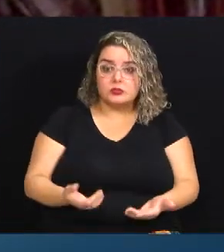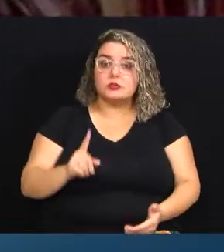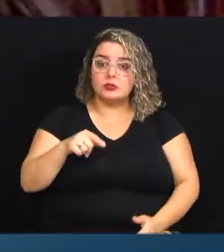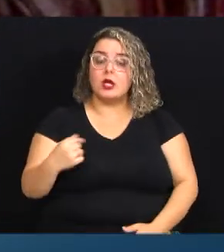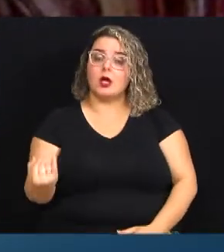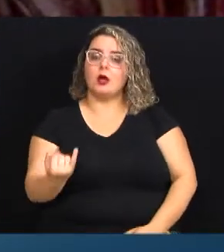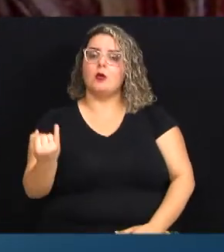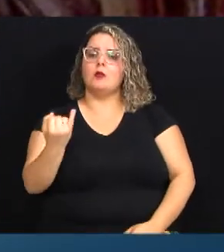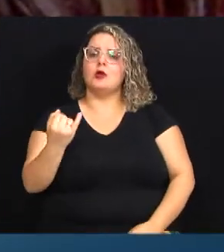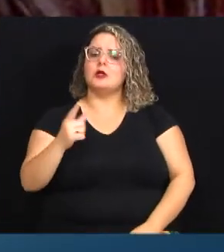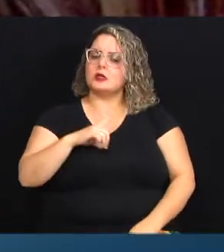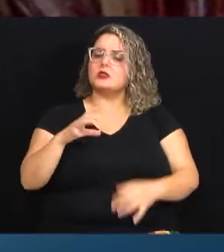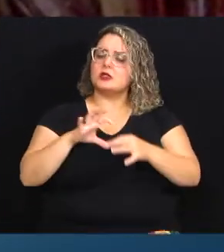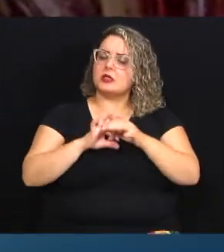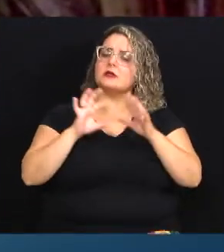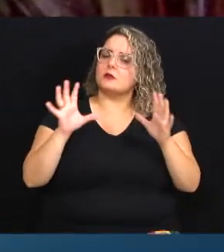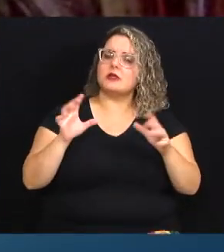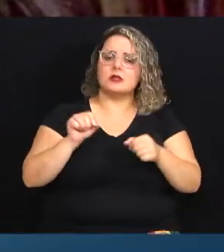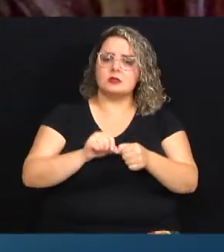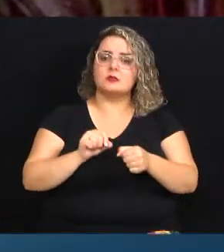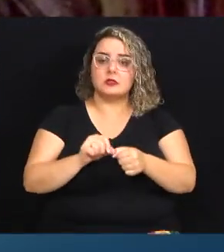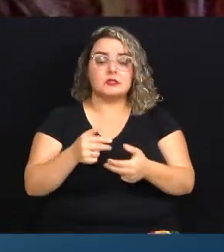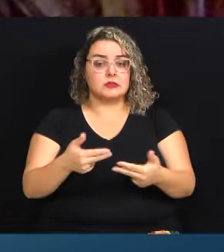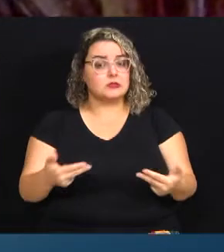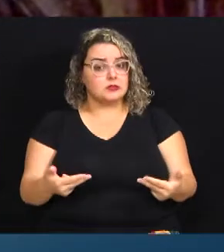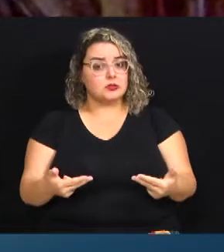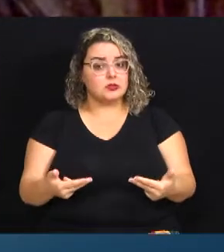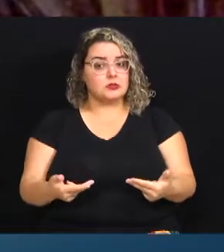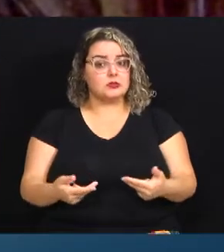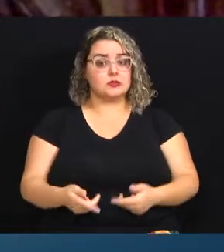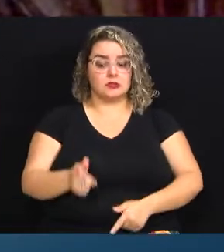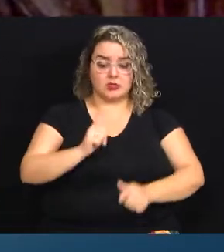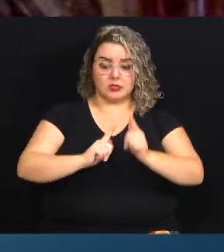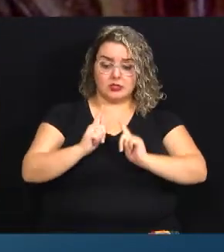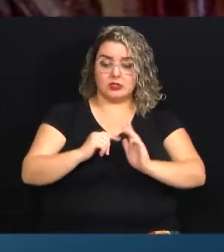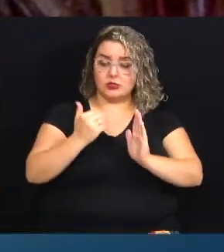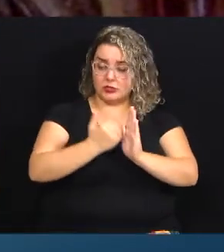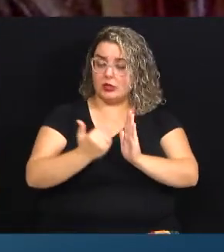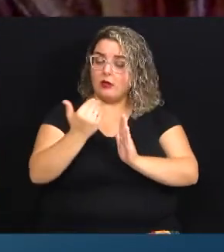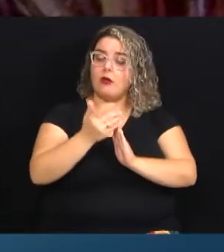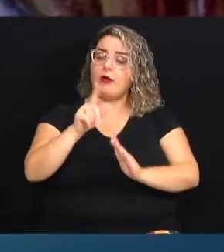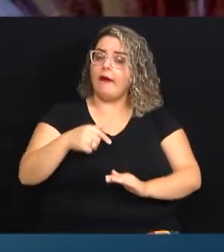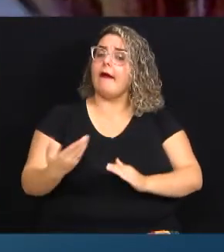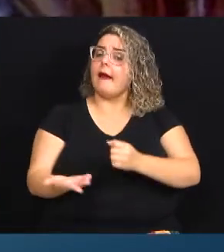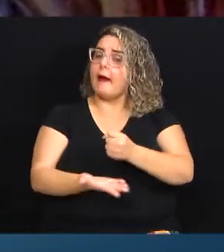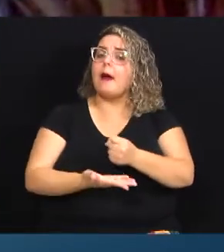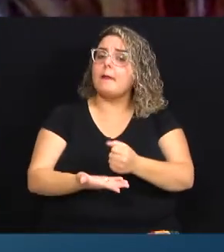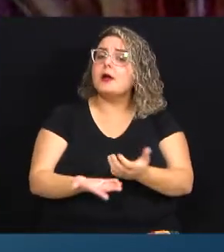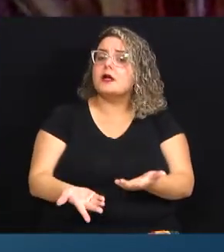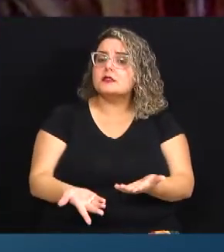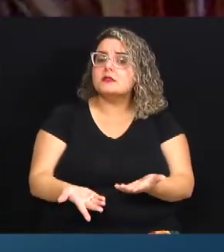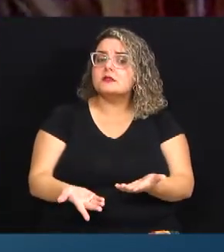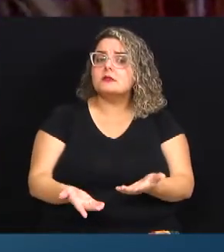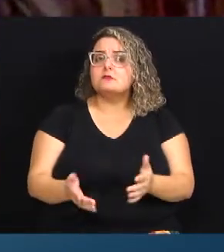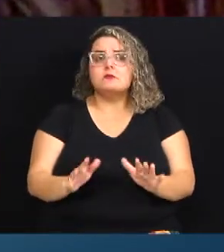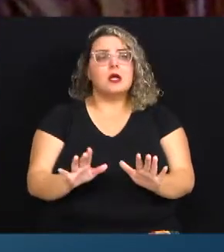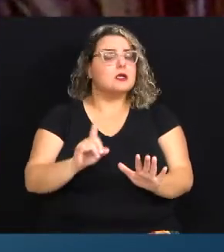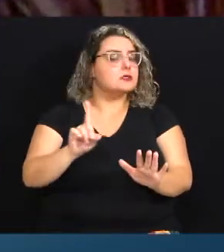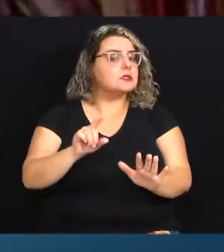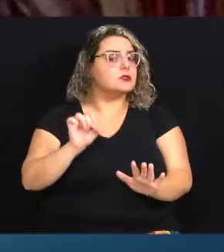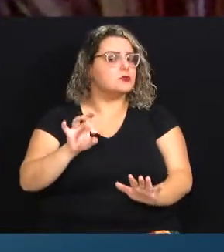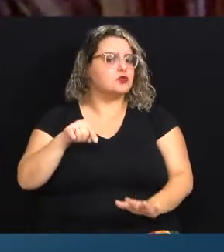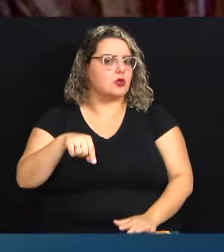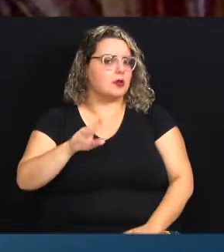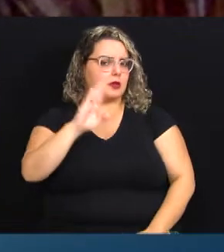importante que a gente tenha liberdade para fazer isso. E a autogestão é fundamental. Agora, isso não ocorre só no Brasil.